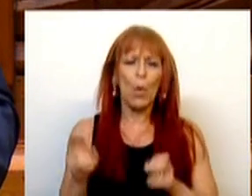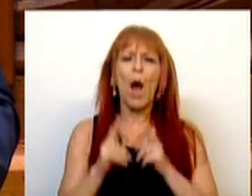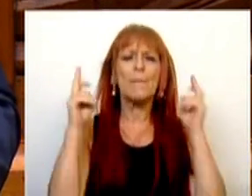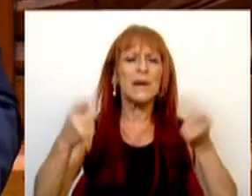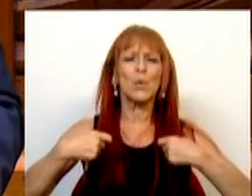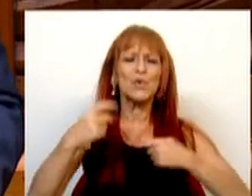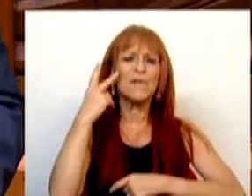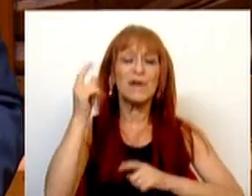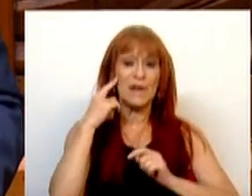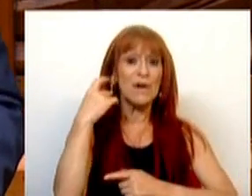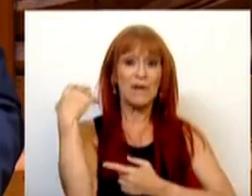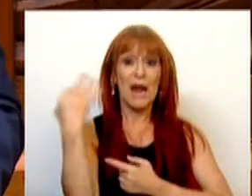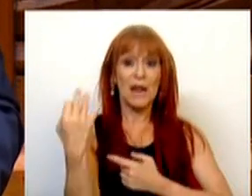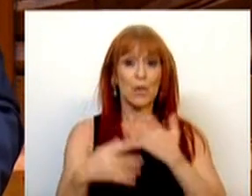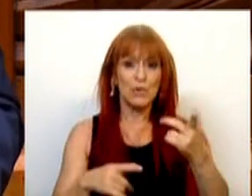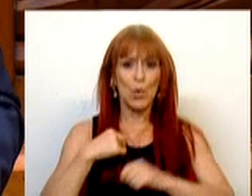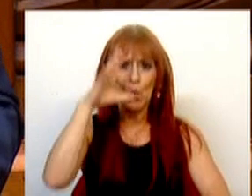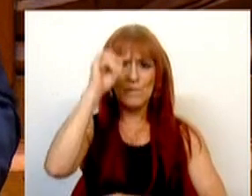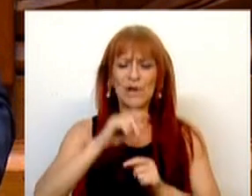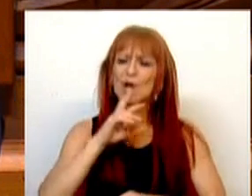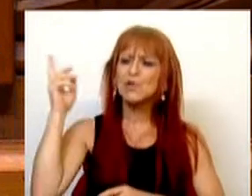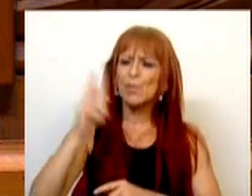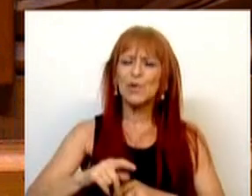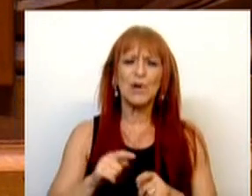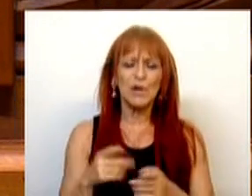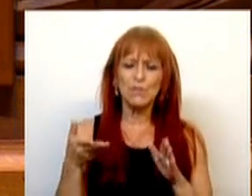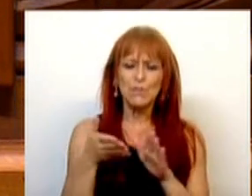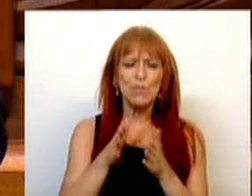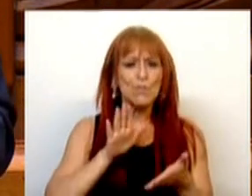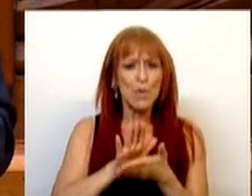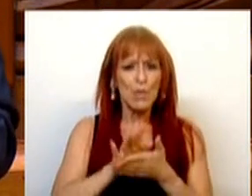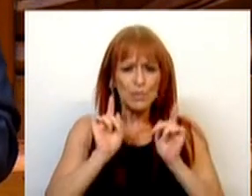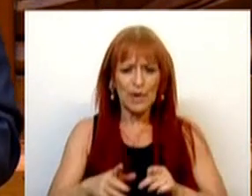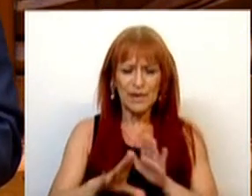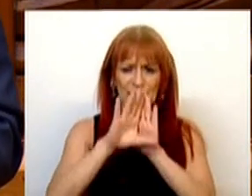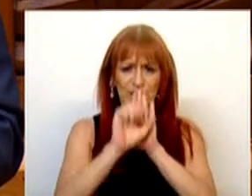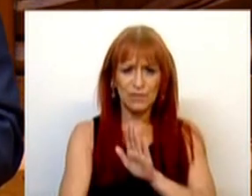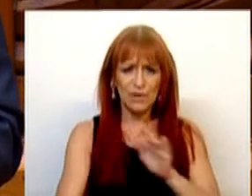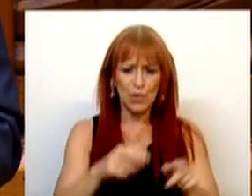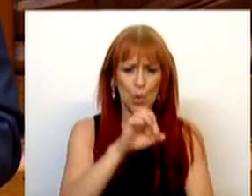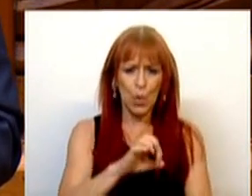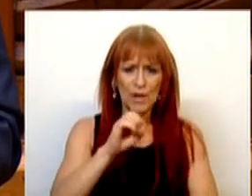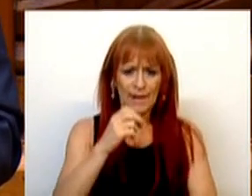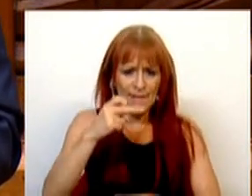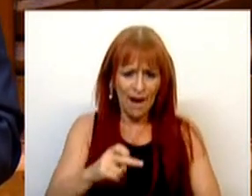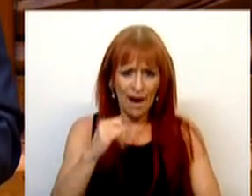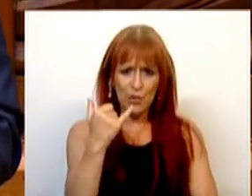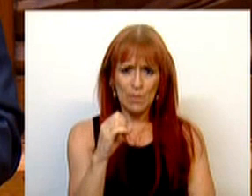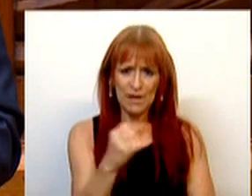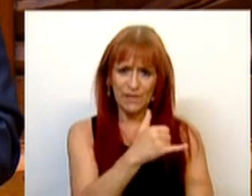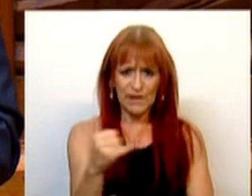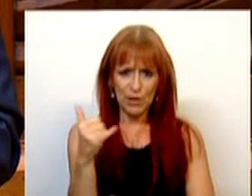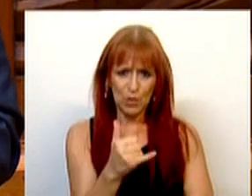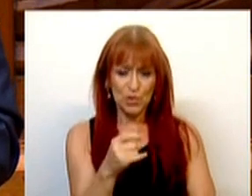aumento do custo de vida verificado, o Governo respondeu com a entrada em vigor do Decreto-Lei 80A de 2022,